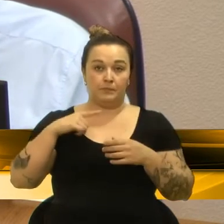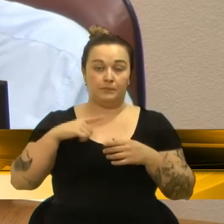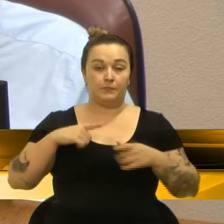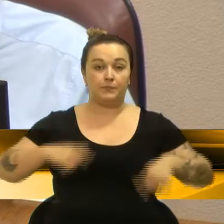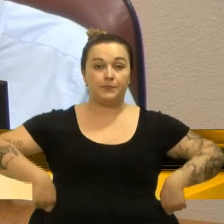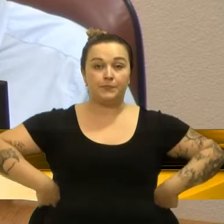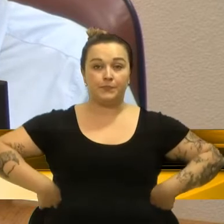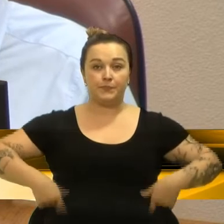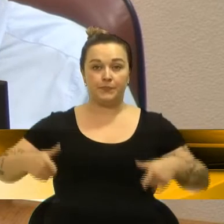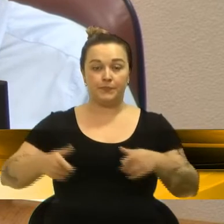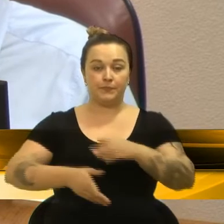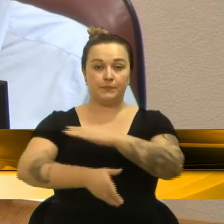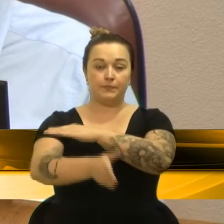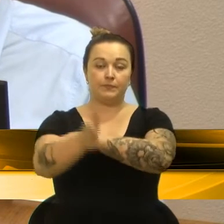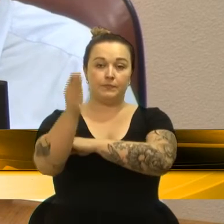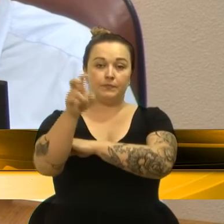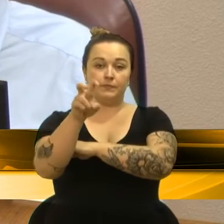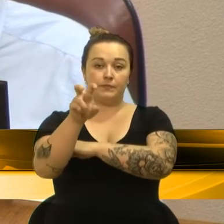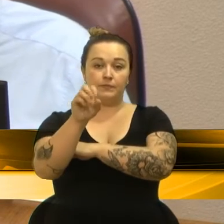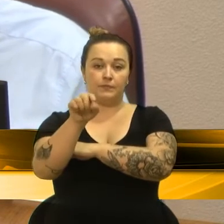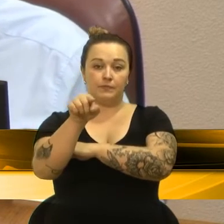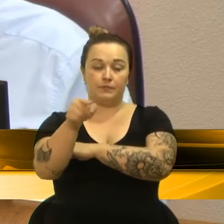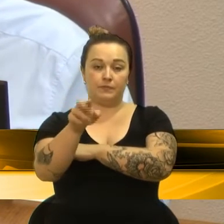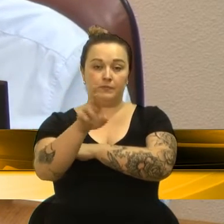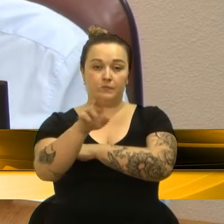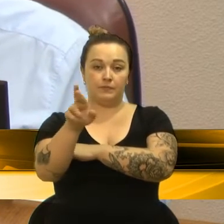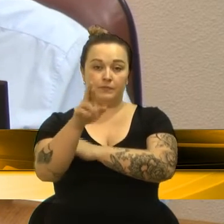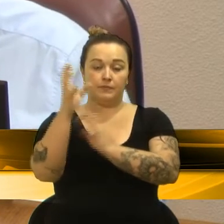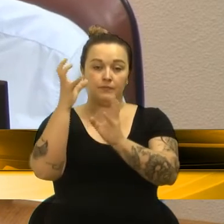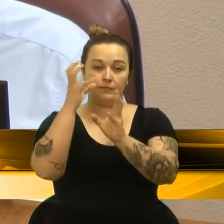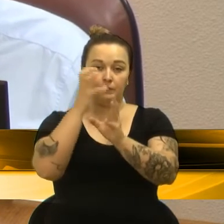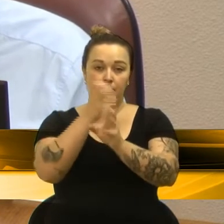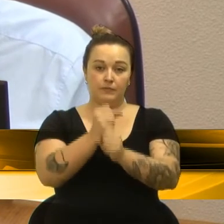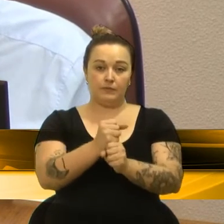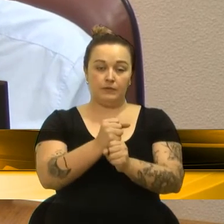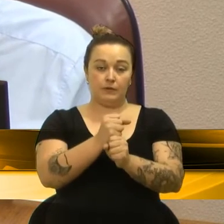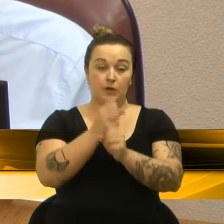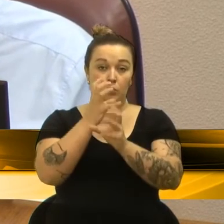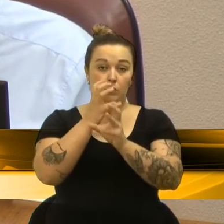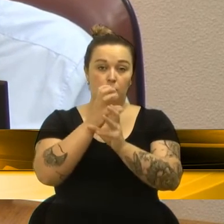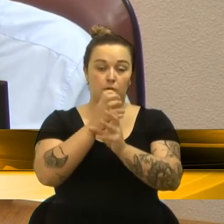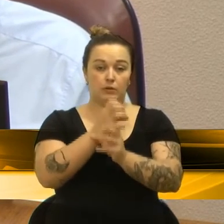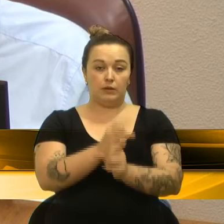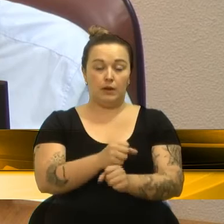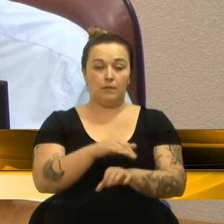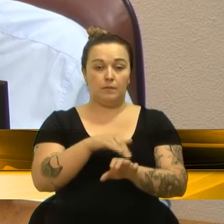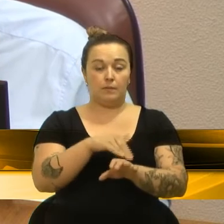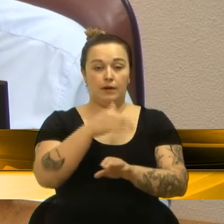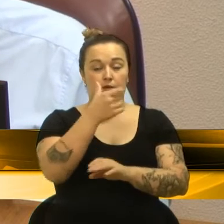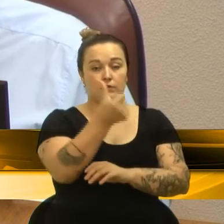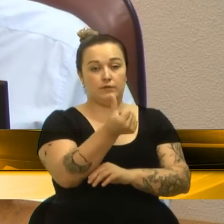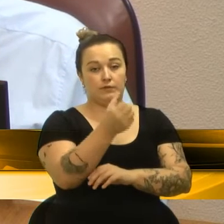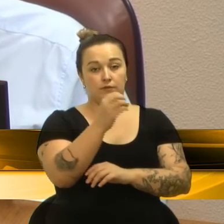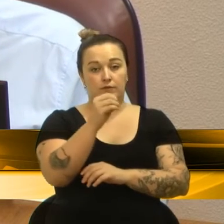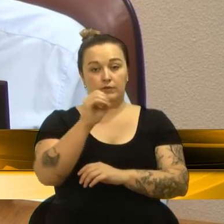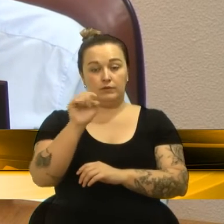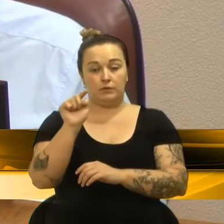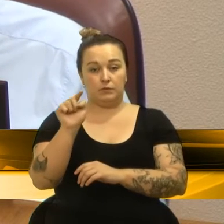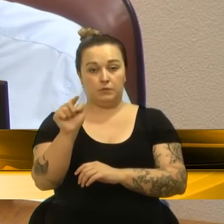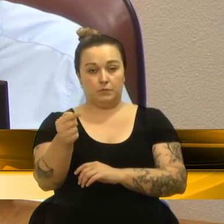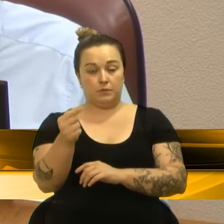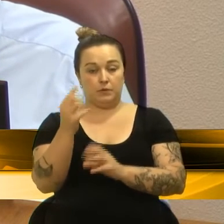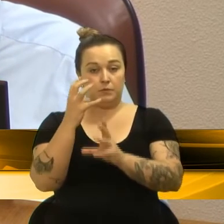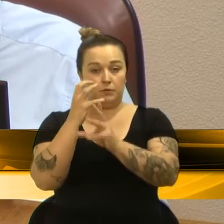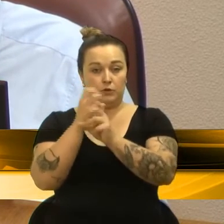deslocamento de 50 mil reais, um subtotal de 643.402,64 reais, preço